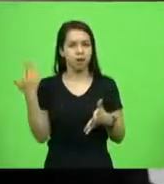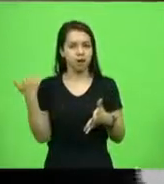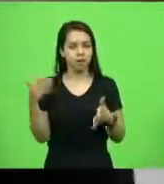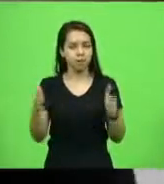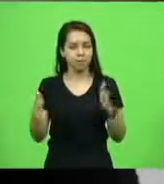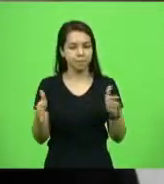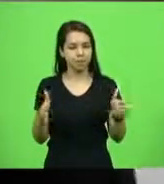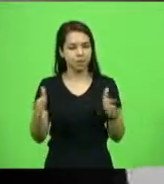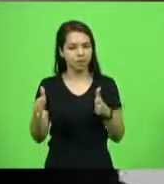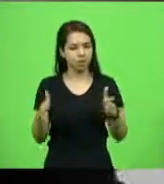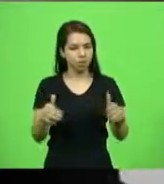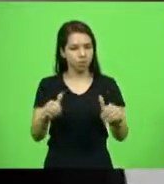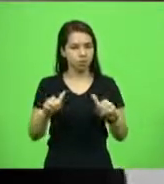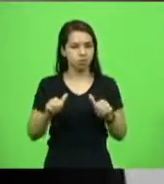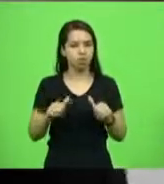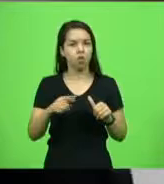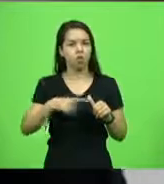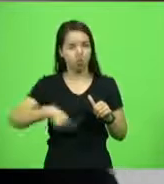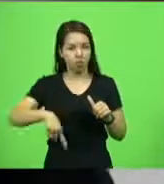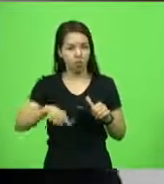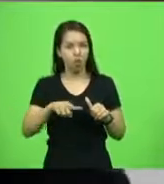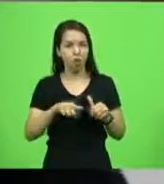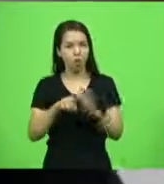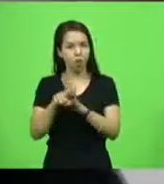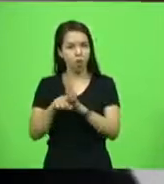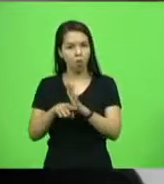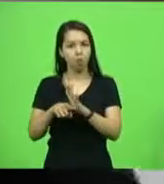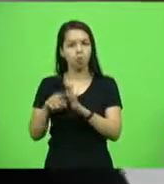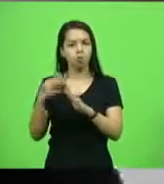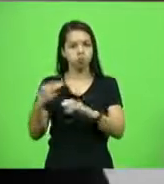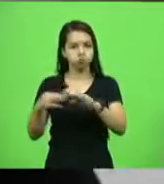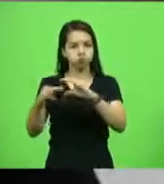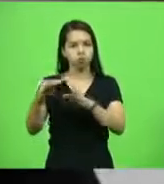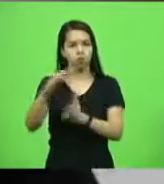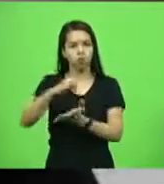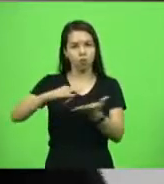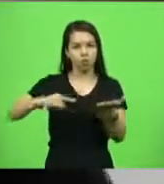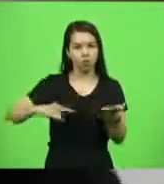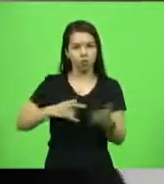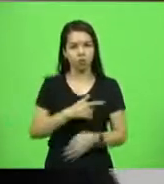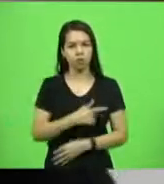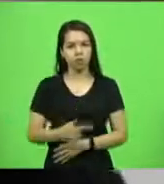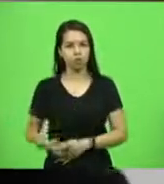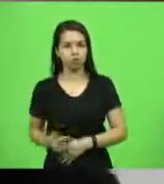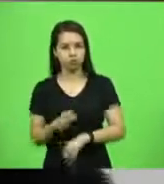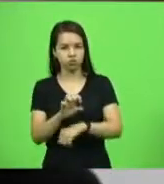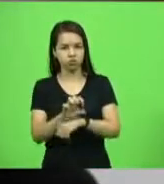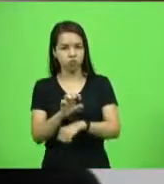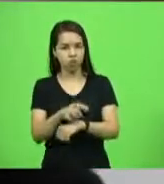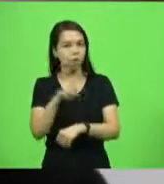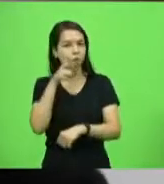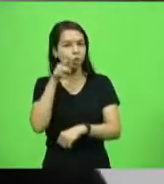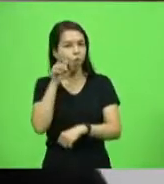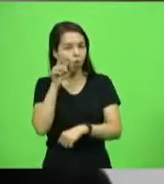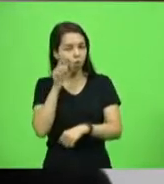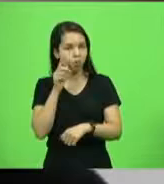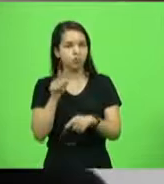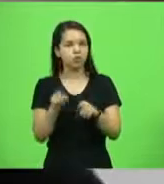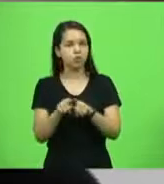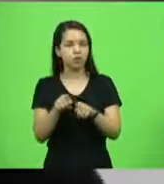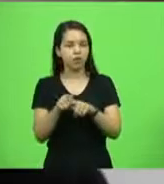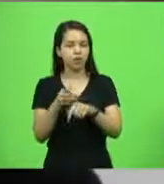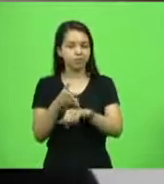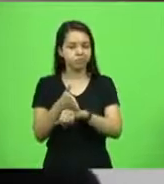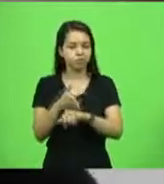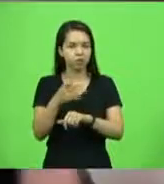documentos, inclusive, para o governo do Estado, já acessei ontem o seu ofício e obviamente tão logo agora